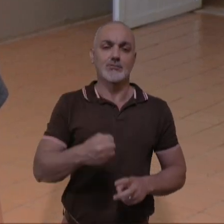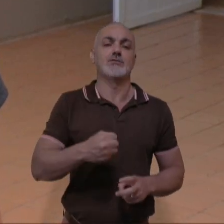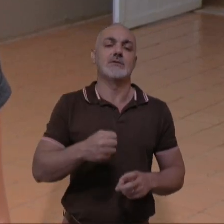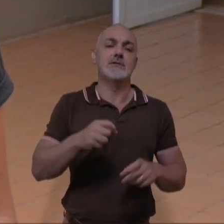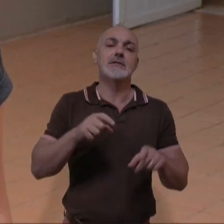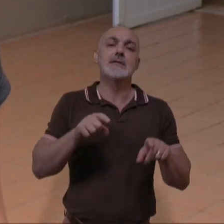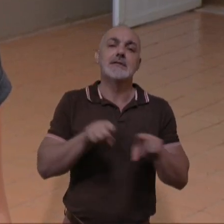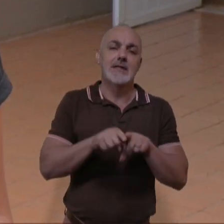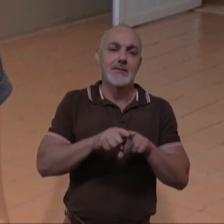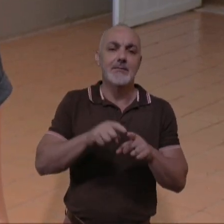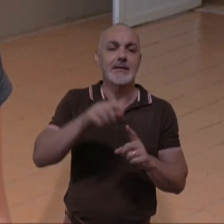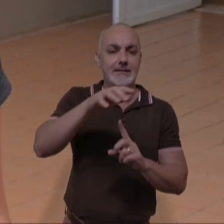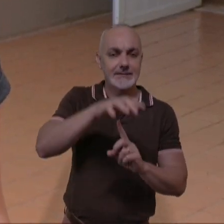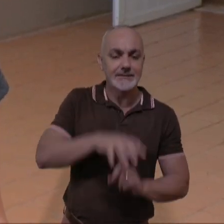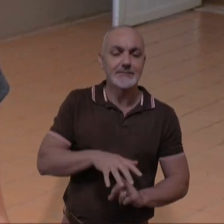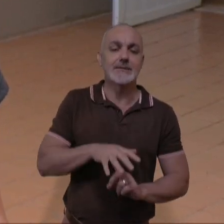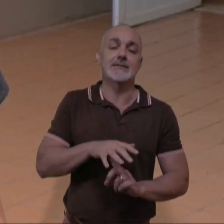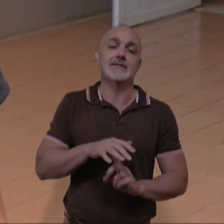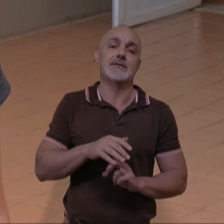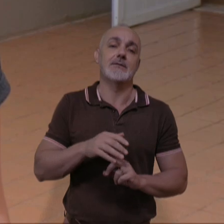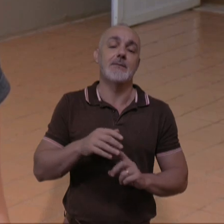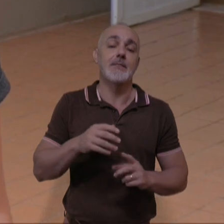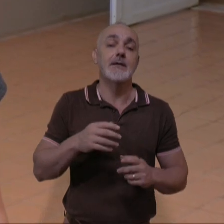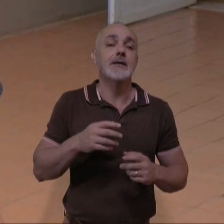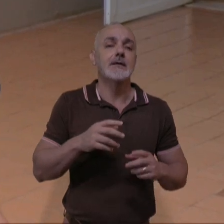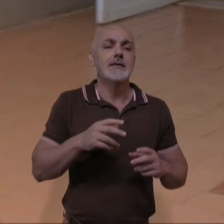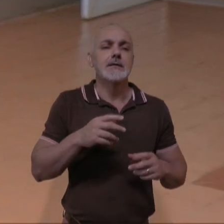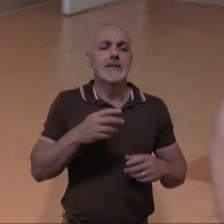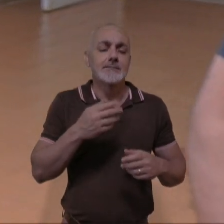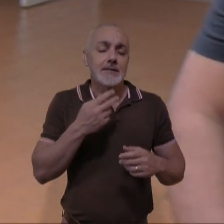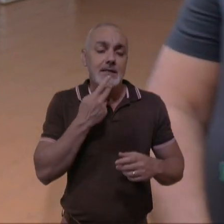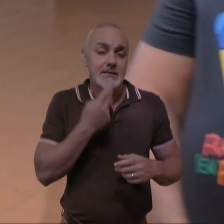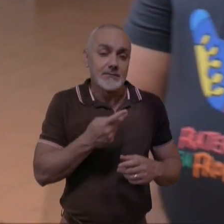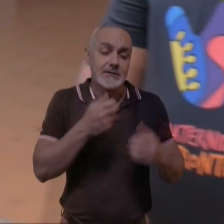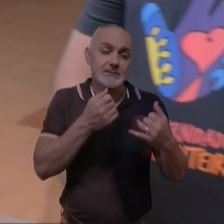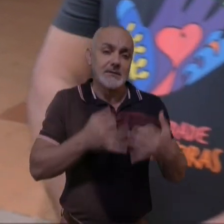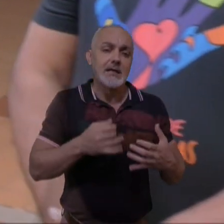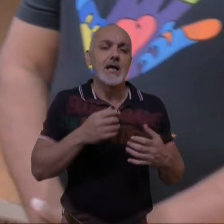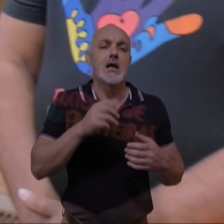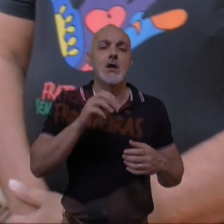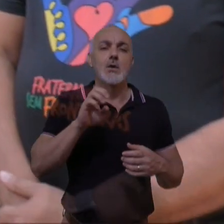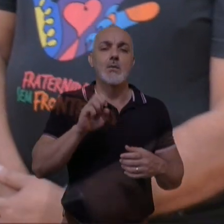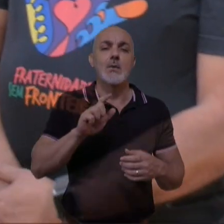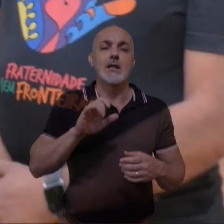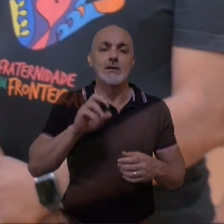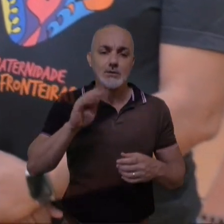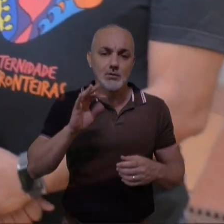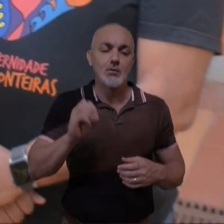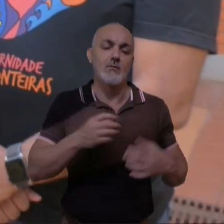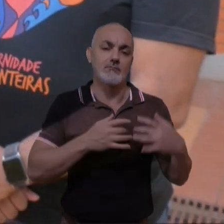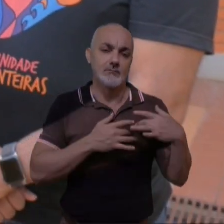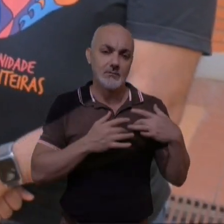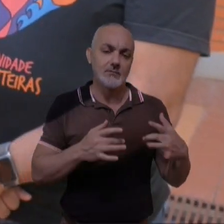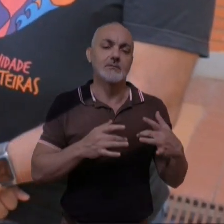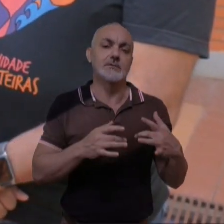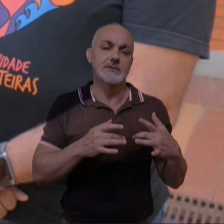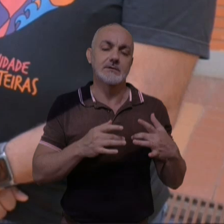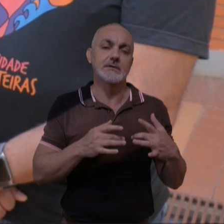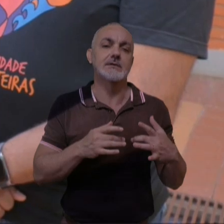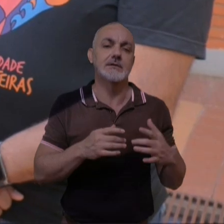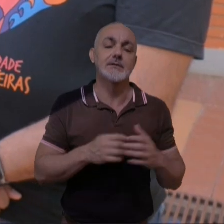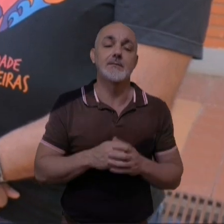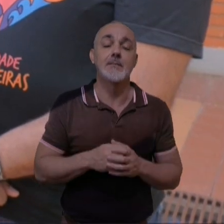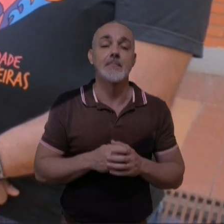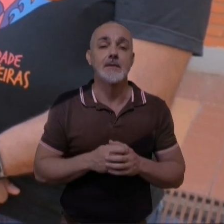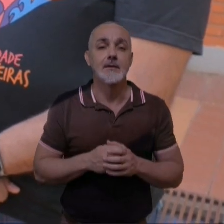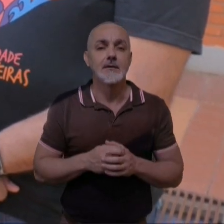sobre a depressão. Para falar com a gente sobre esse assunto, nós estamos com o Wellington Melo, que é um dos voluntários do Fraternidade Sem